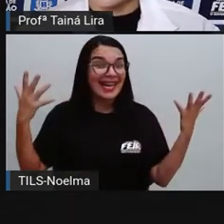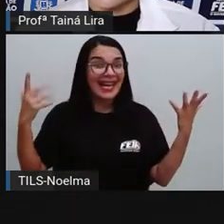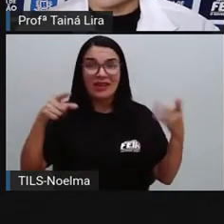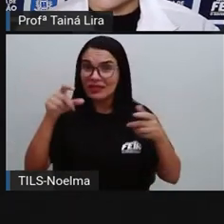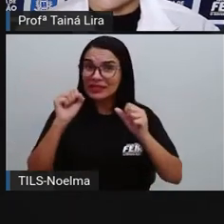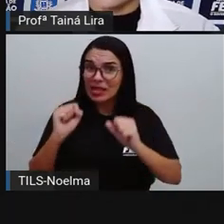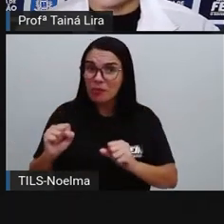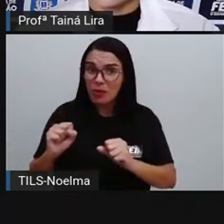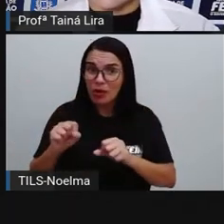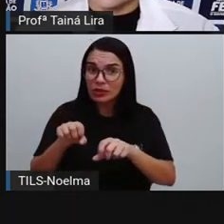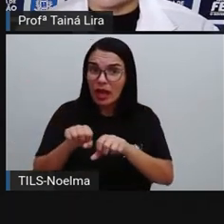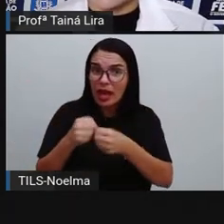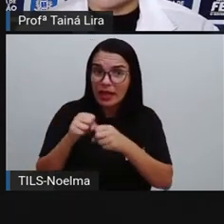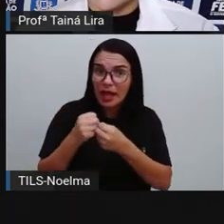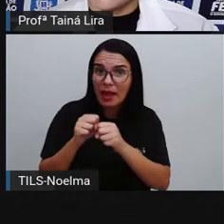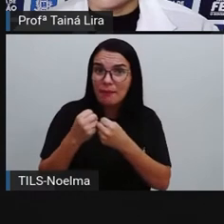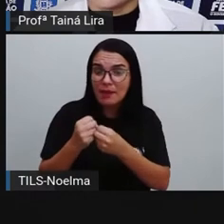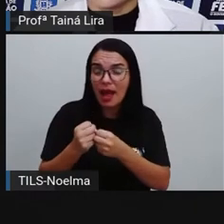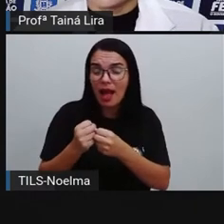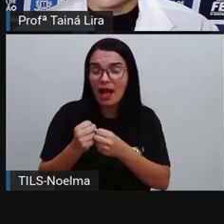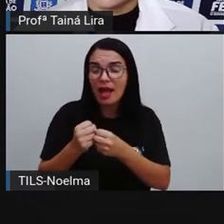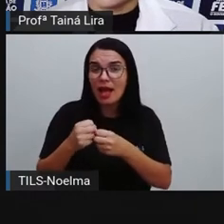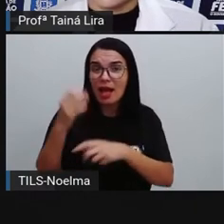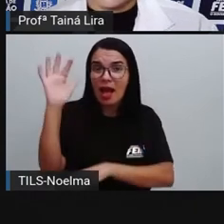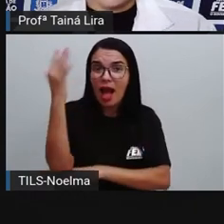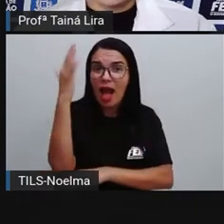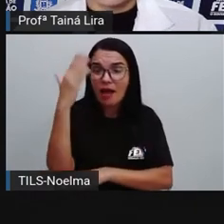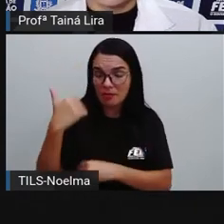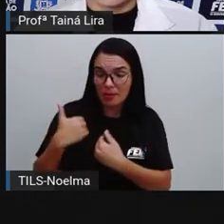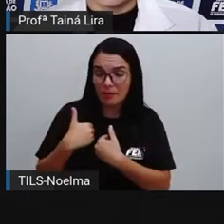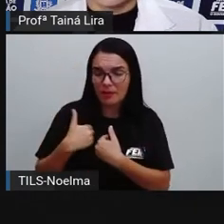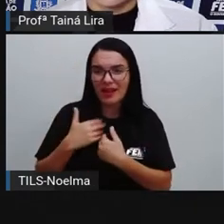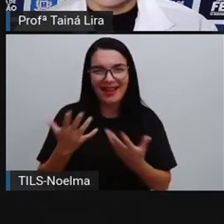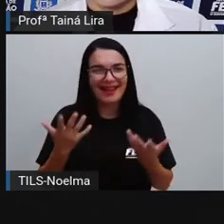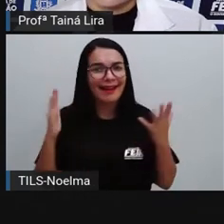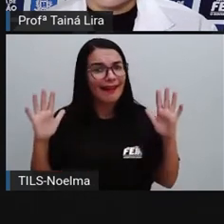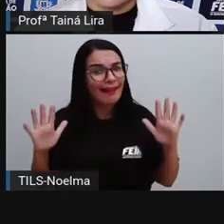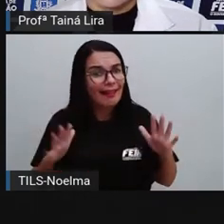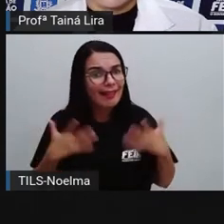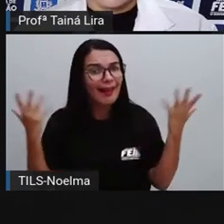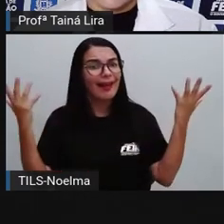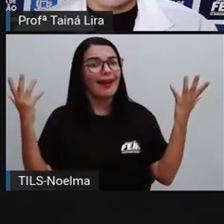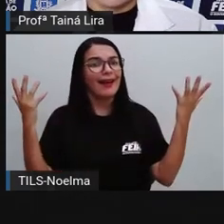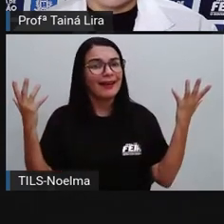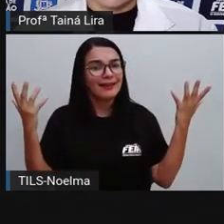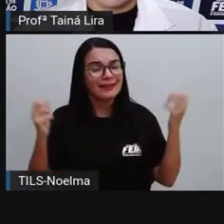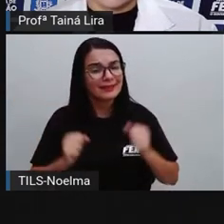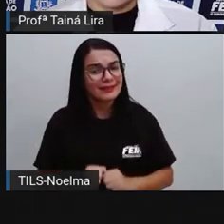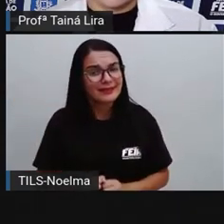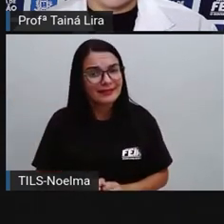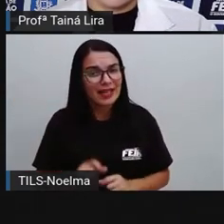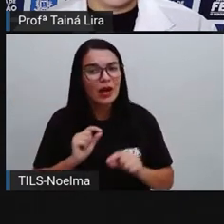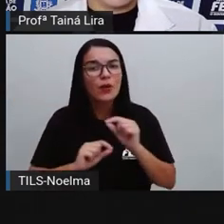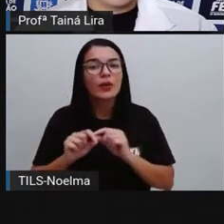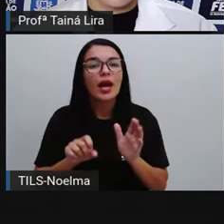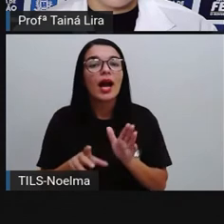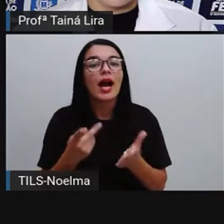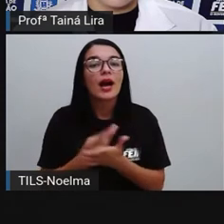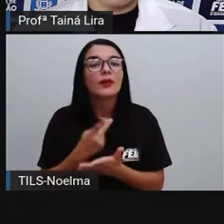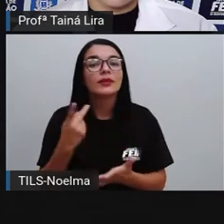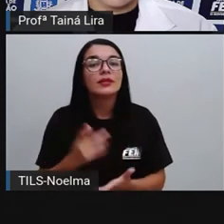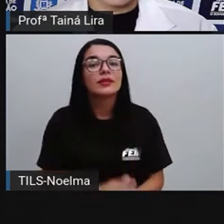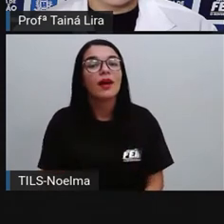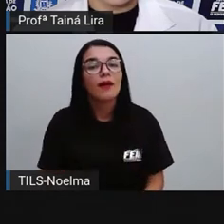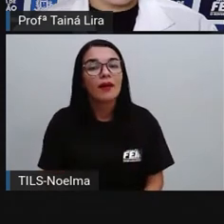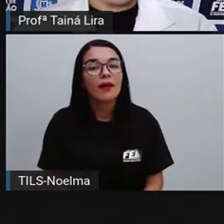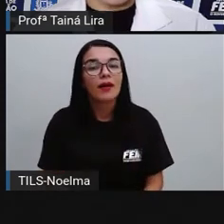pode quebrar esse galho para mim? Claro! E aí, o que foi que aconteceu? E ela ainda sai,